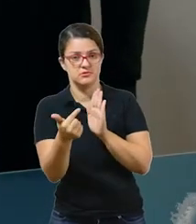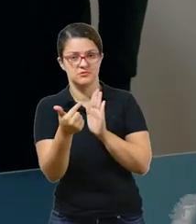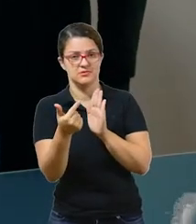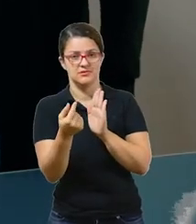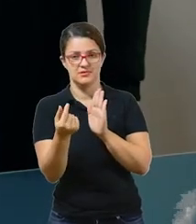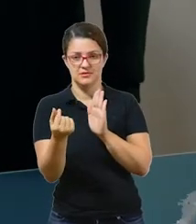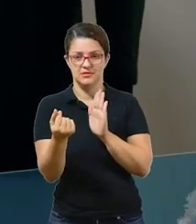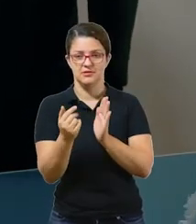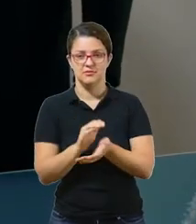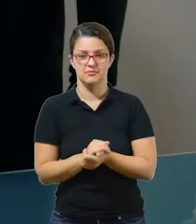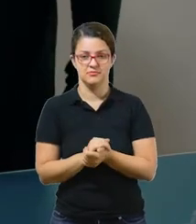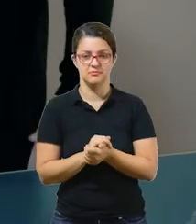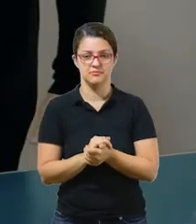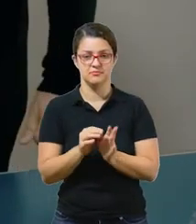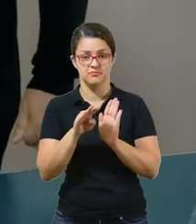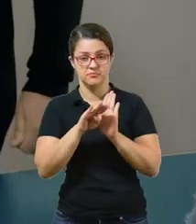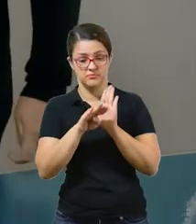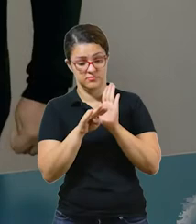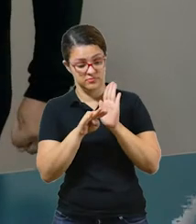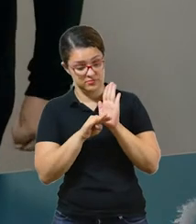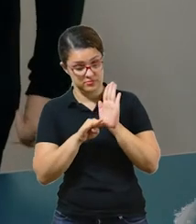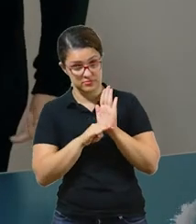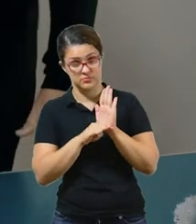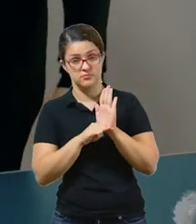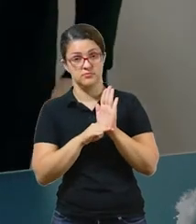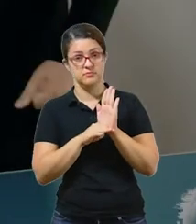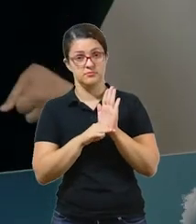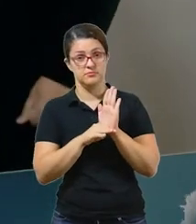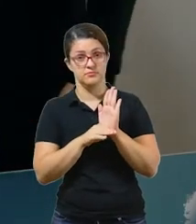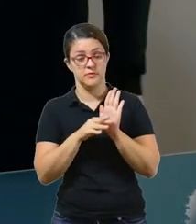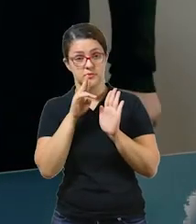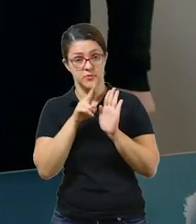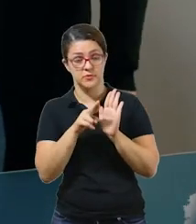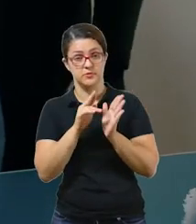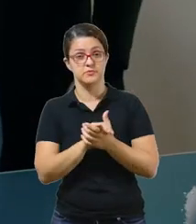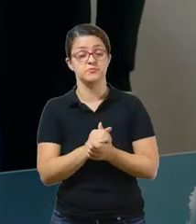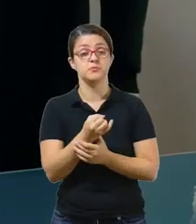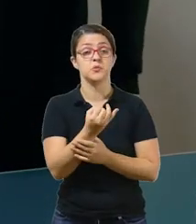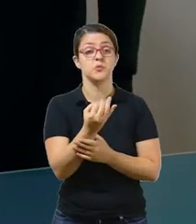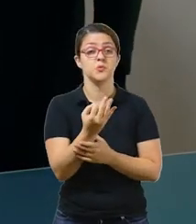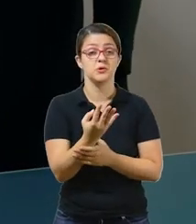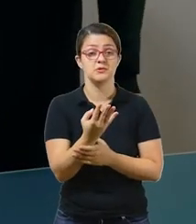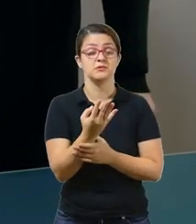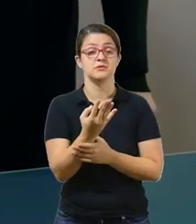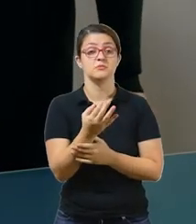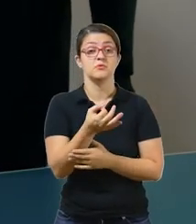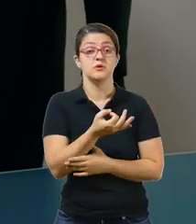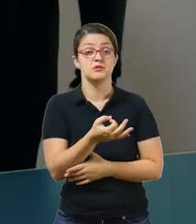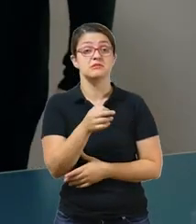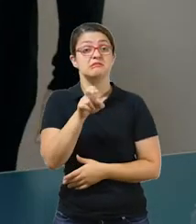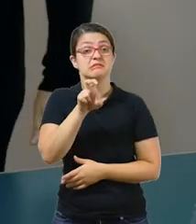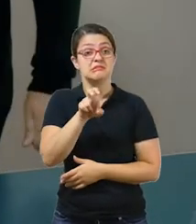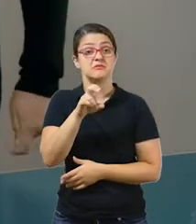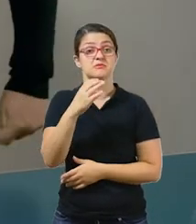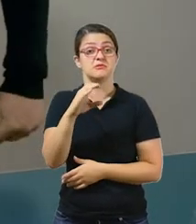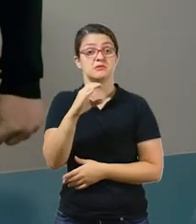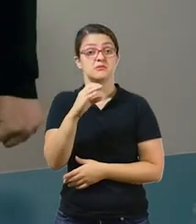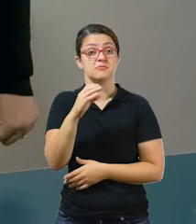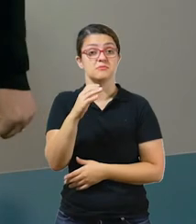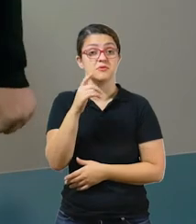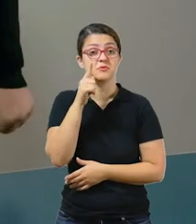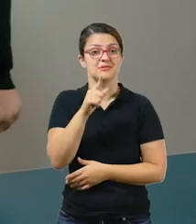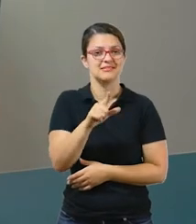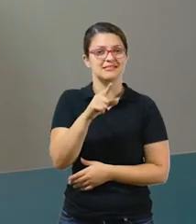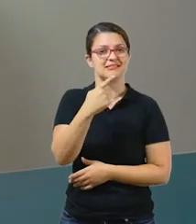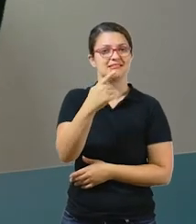nos itens abaixo. A. Quantas moedas de 0,05 centavos são necessárias para obtermos 0